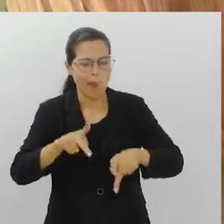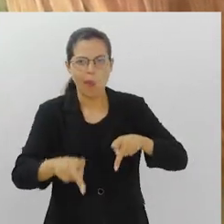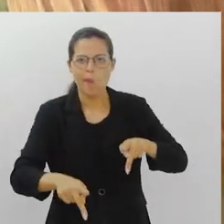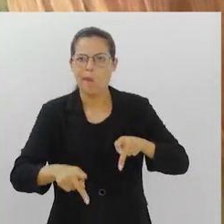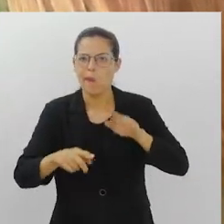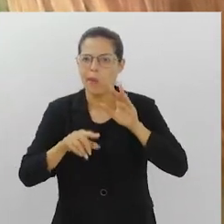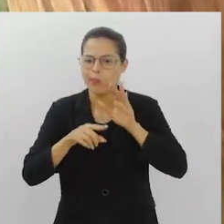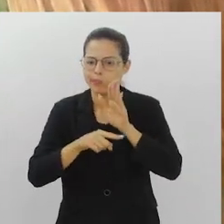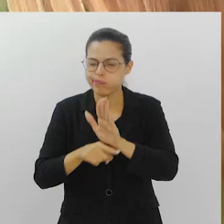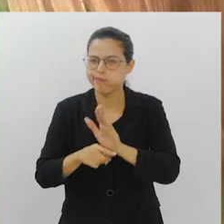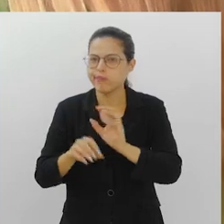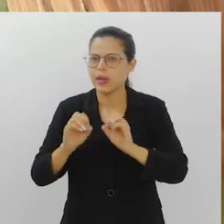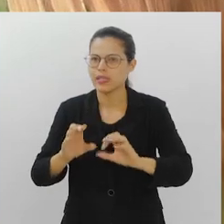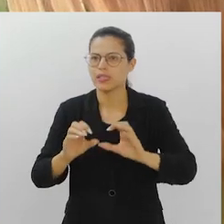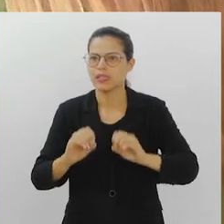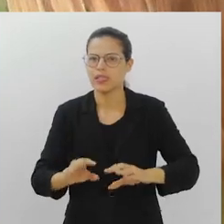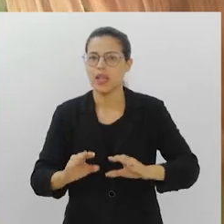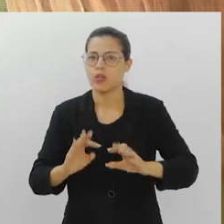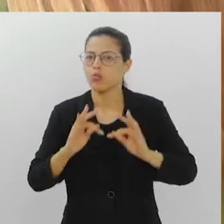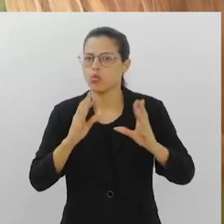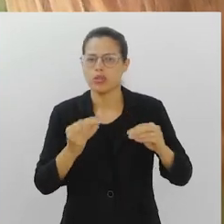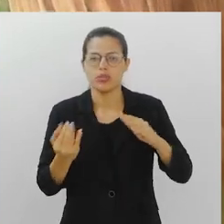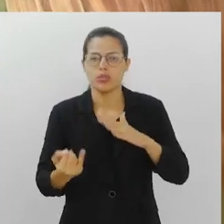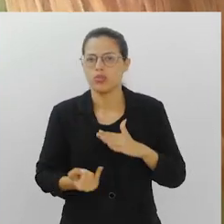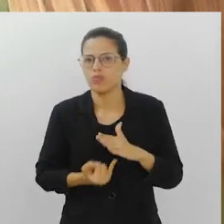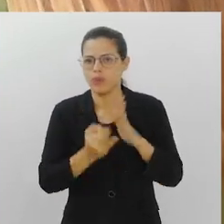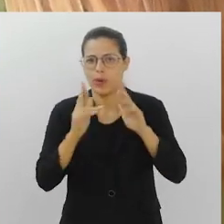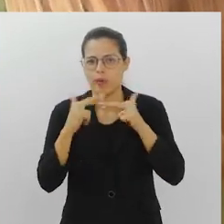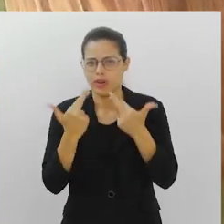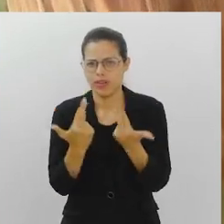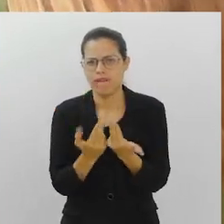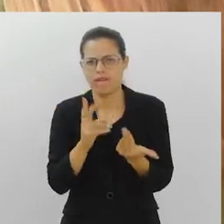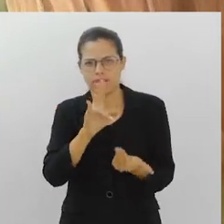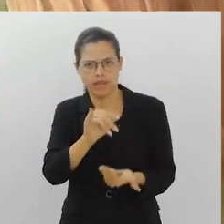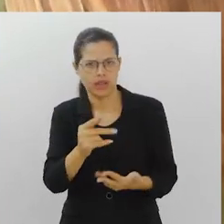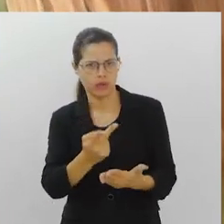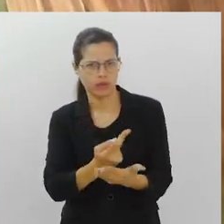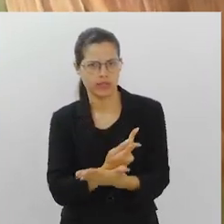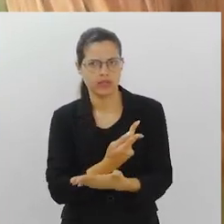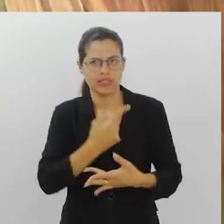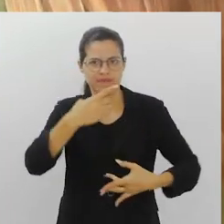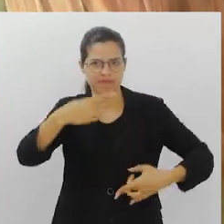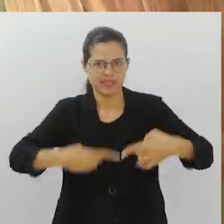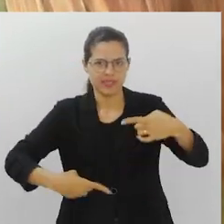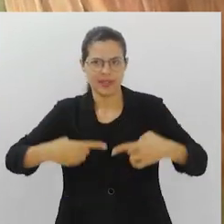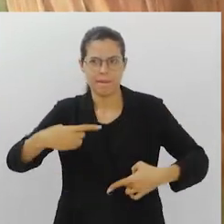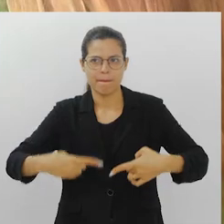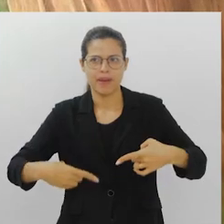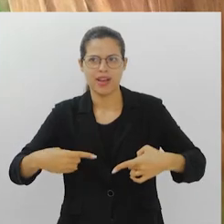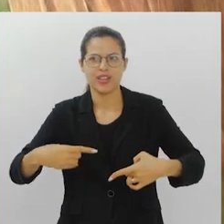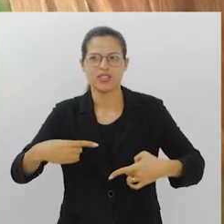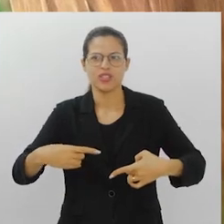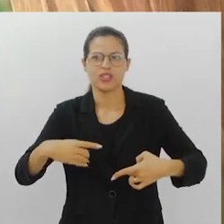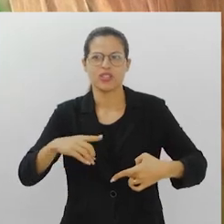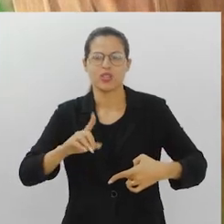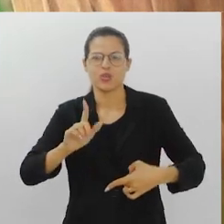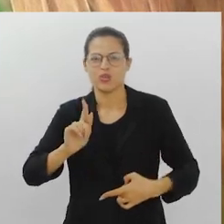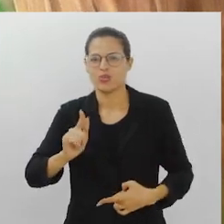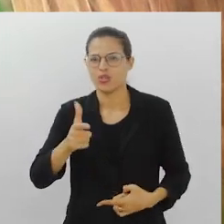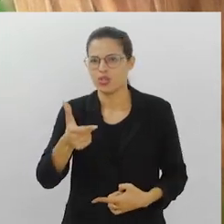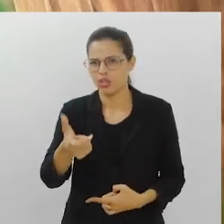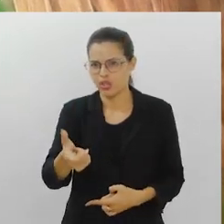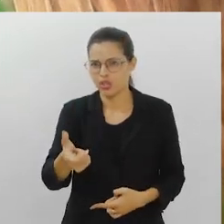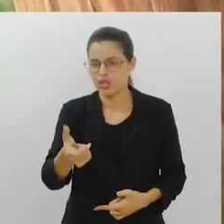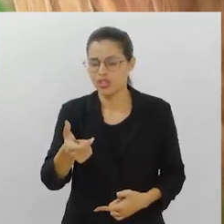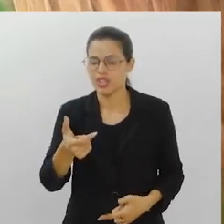através dessas instituições todas reunidas, que é o que vai acontecer durante os debates do GFORUM.